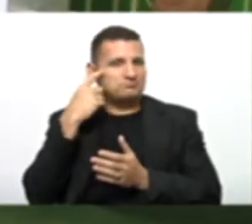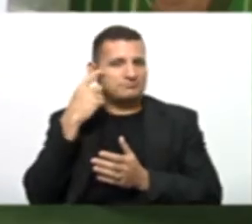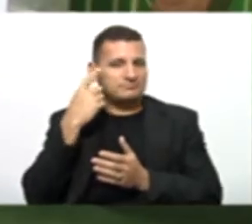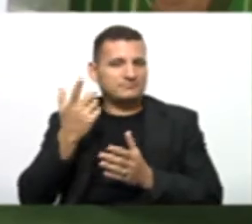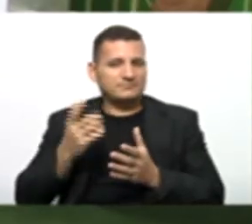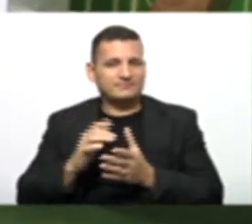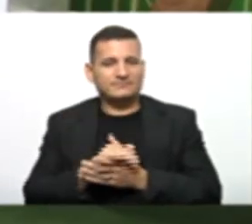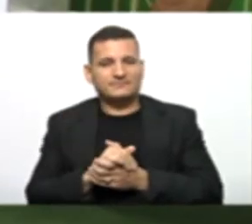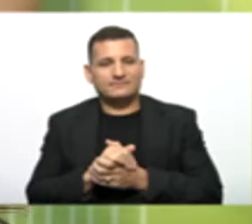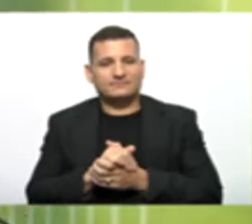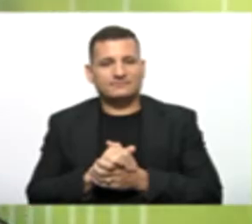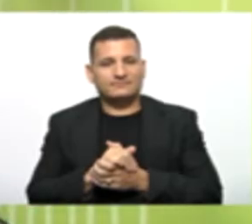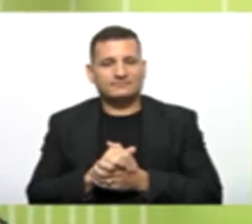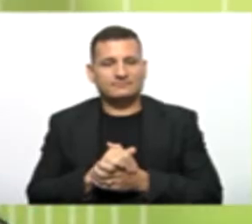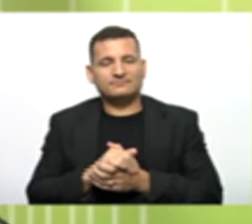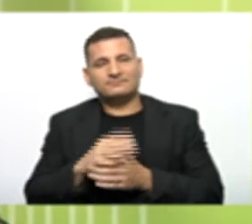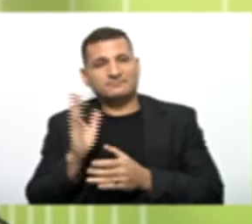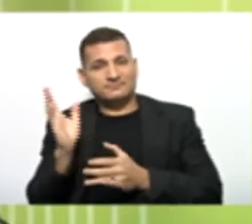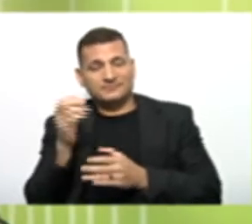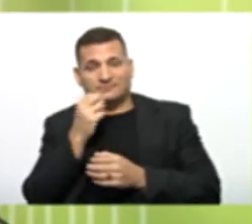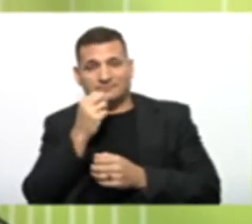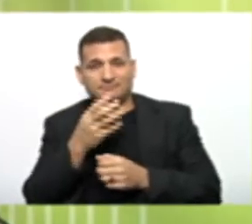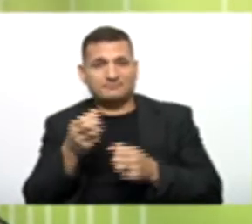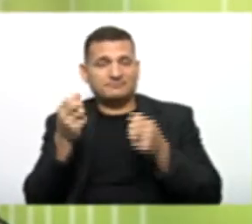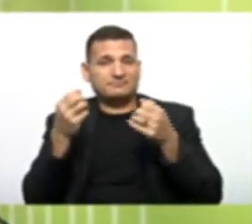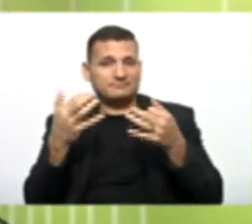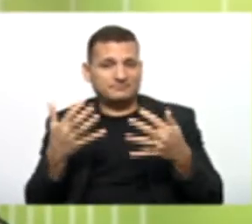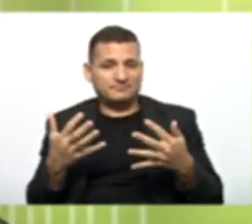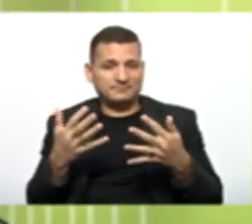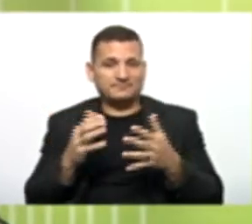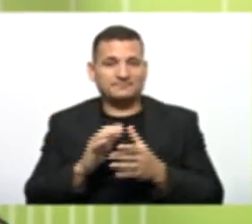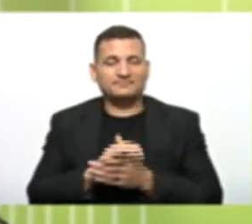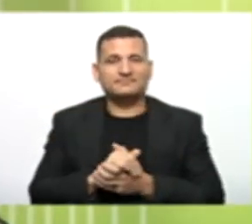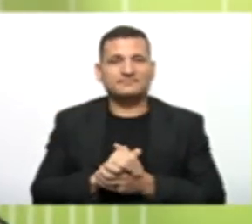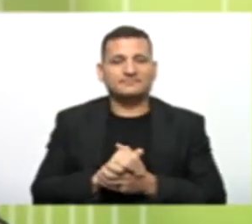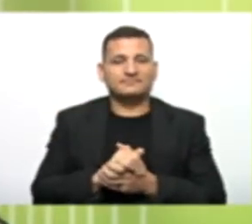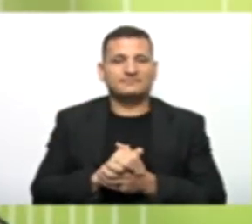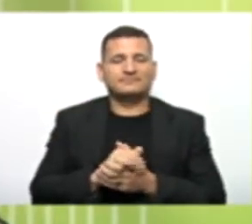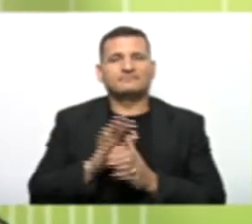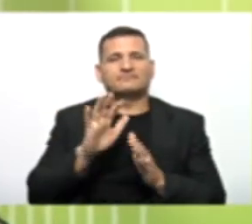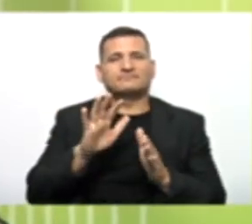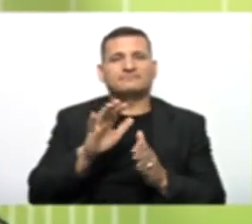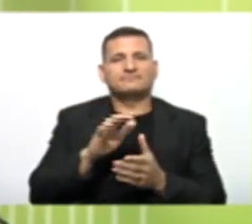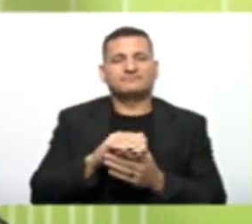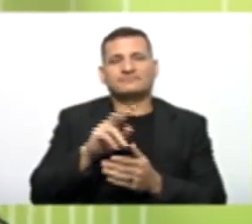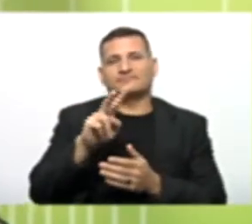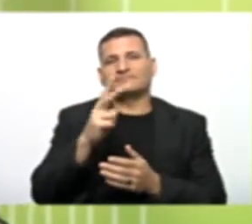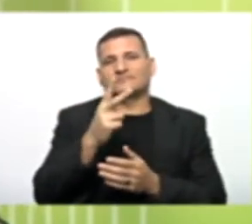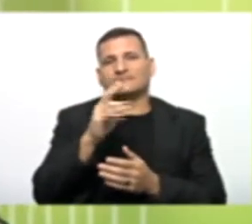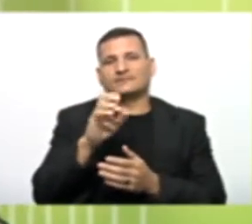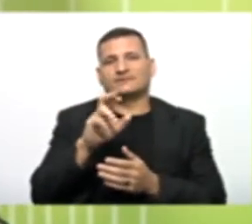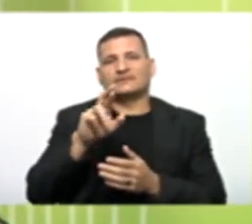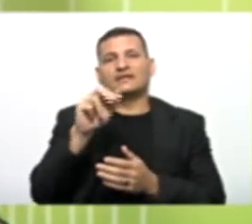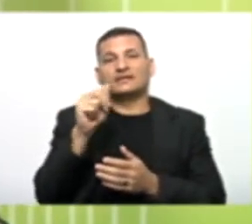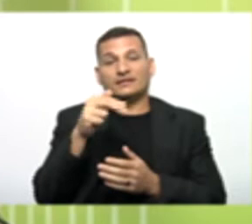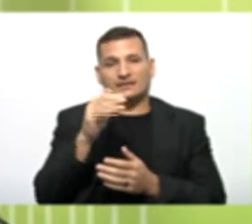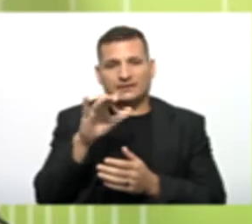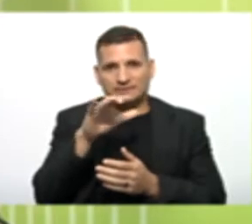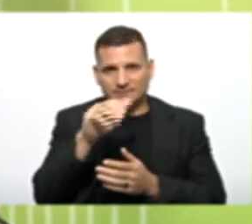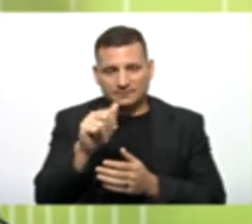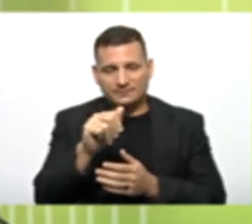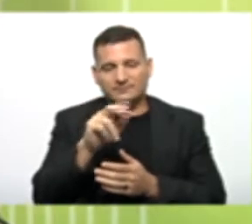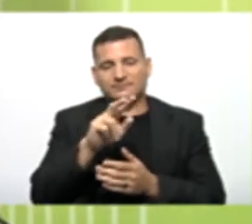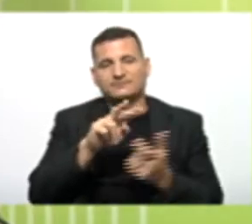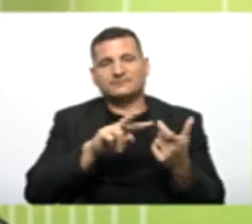Entendi. Muito boa essa explicação, professor. Quando nós tratamos de herança na linguagem de programação Python,